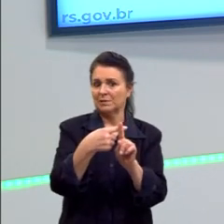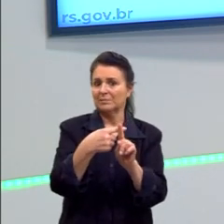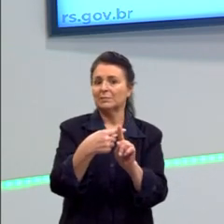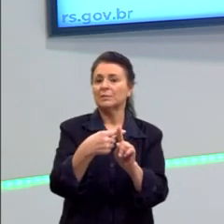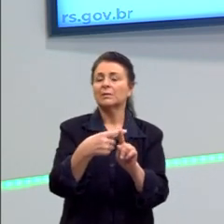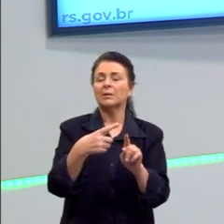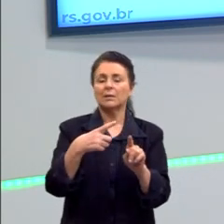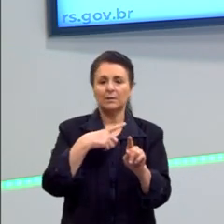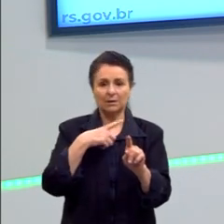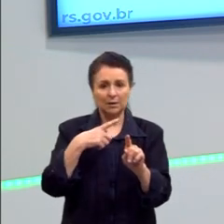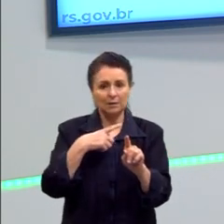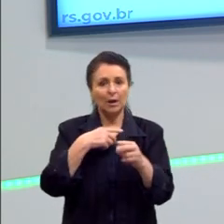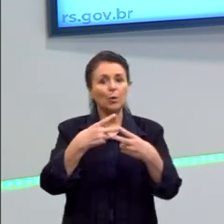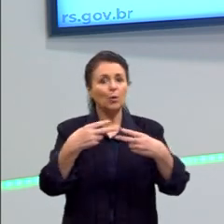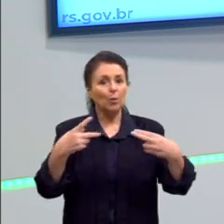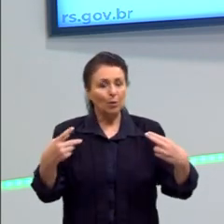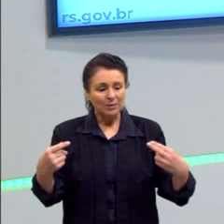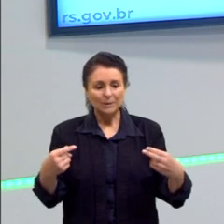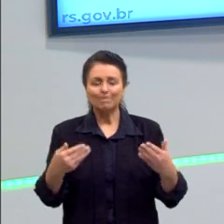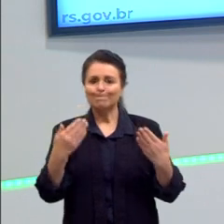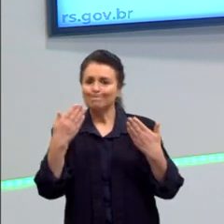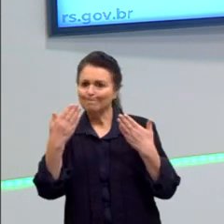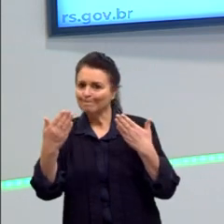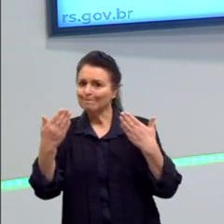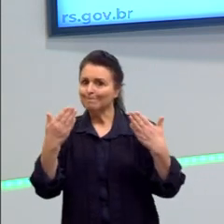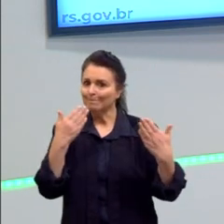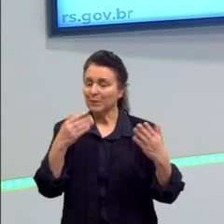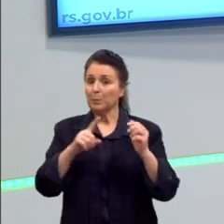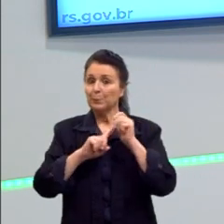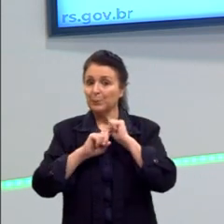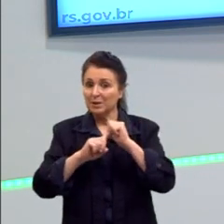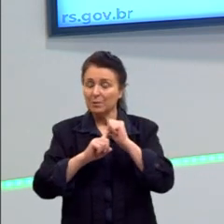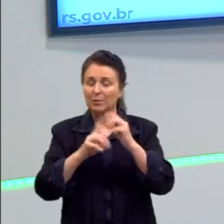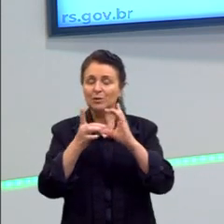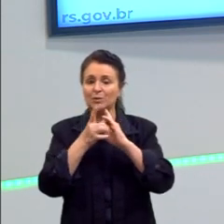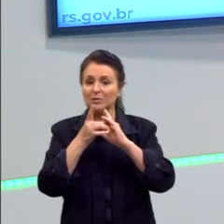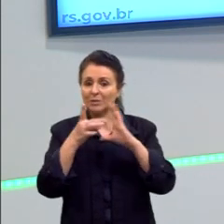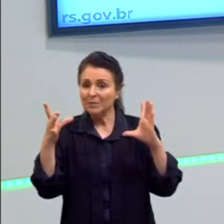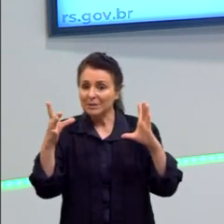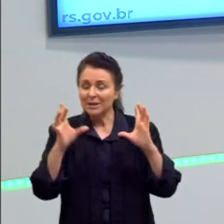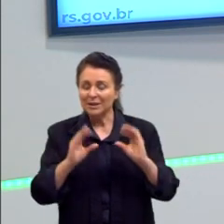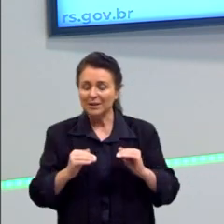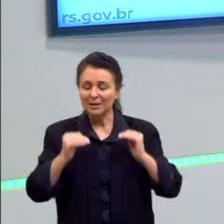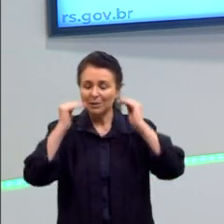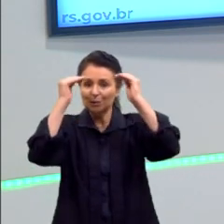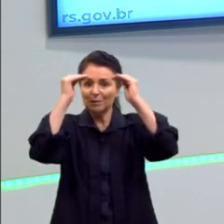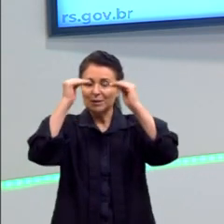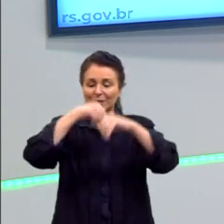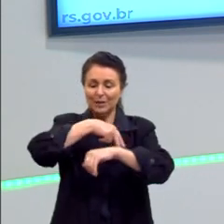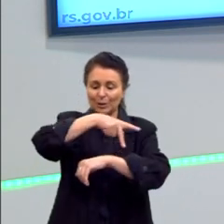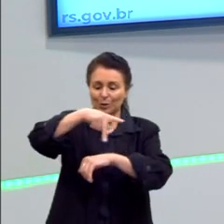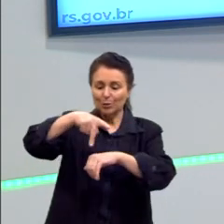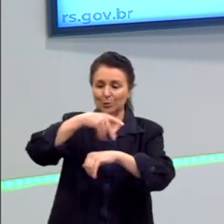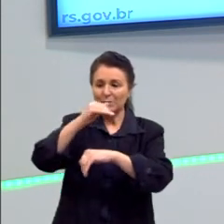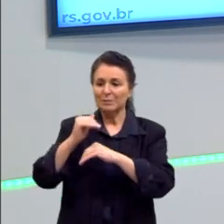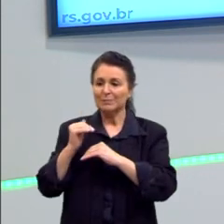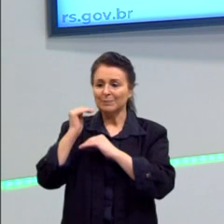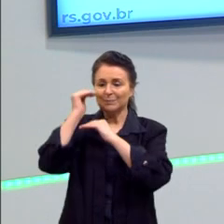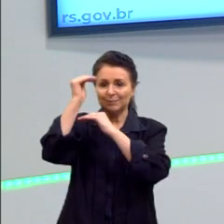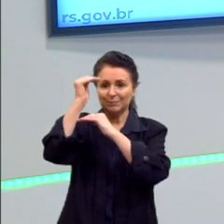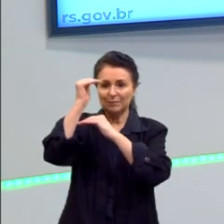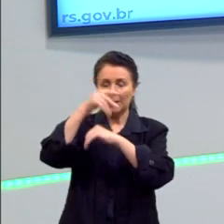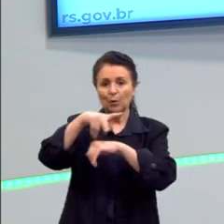questionáveis, justamente nessas questões da democracia e das soberanias nacionais para os países